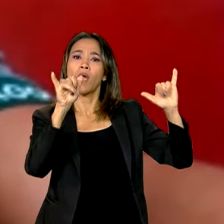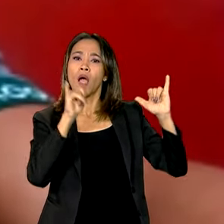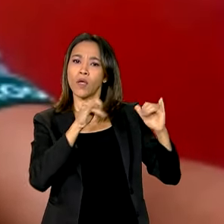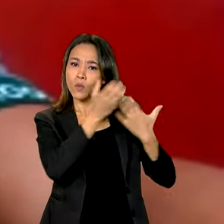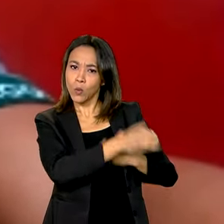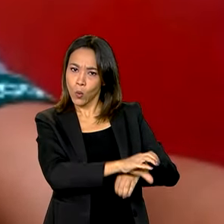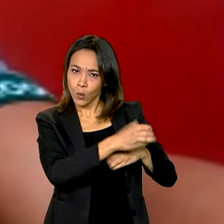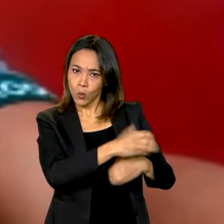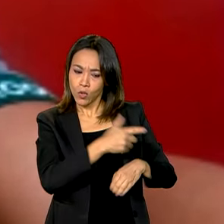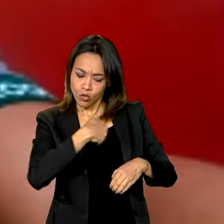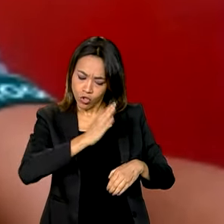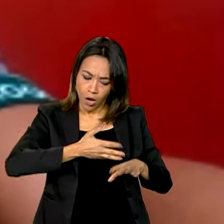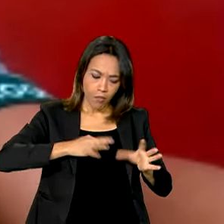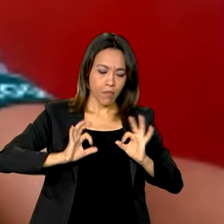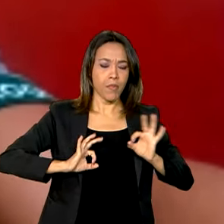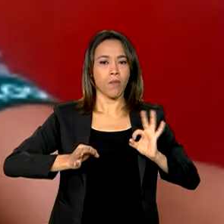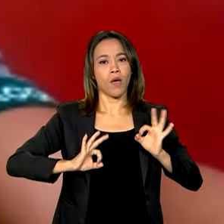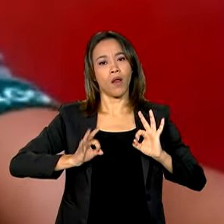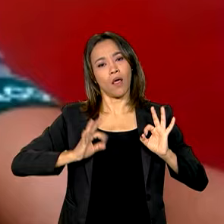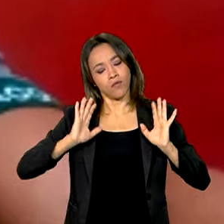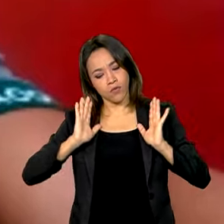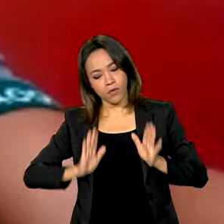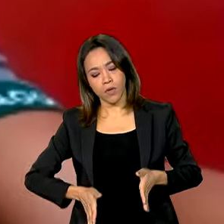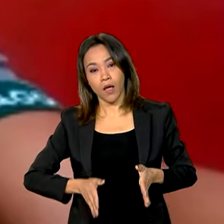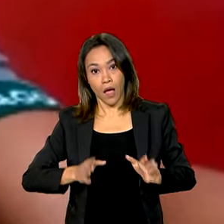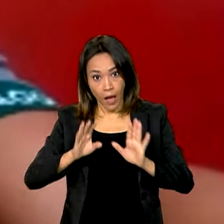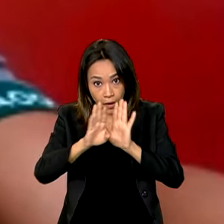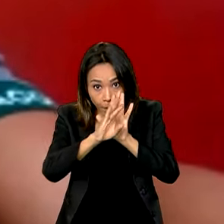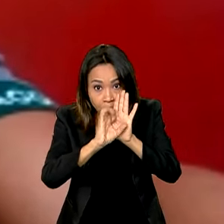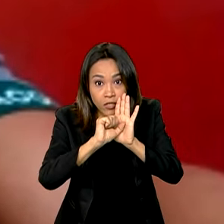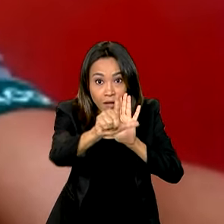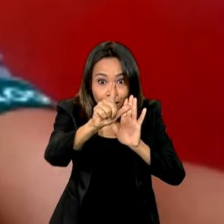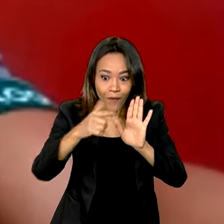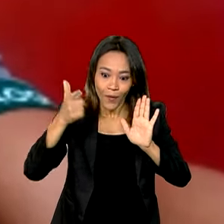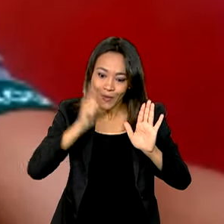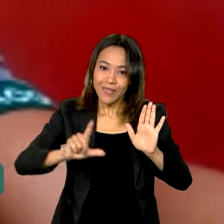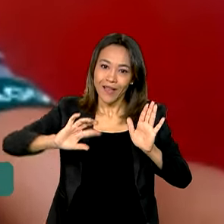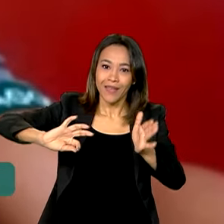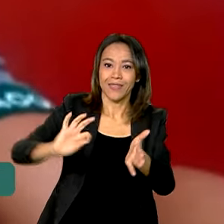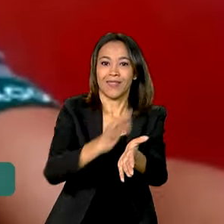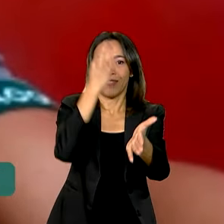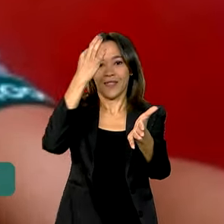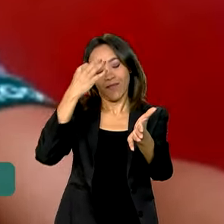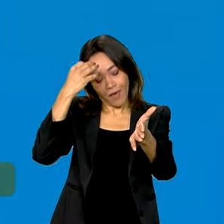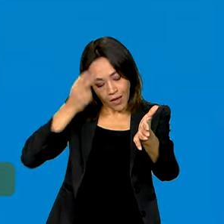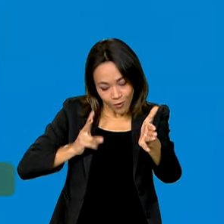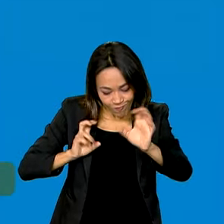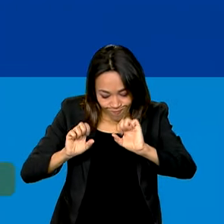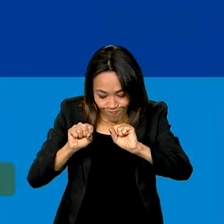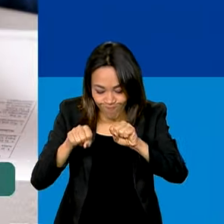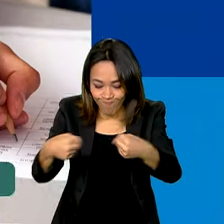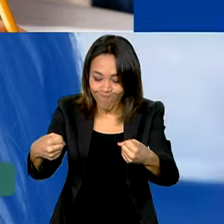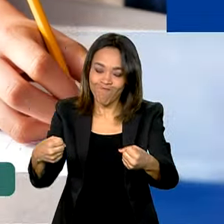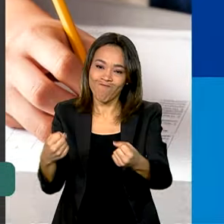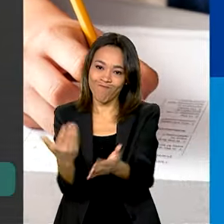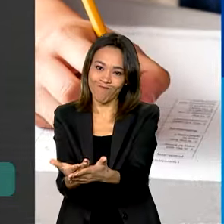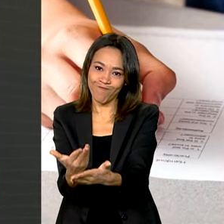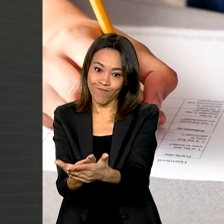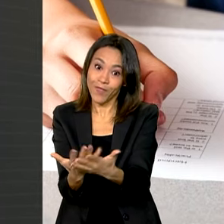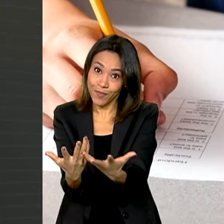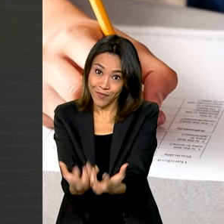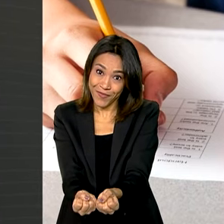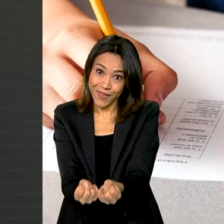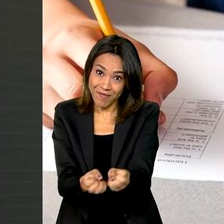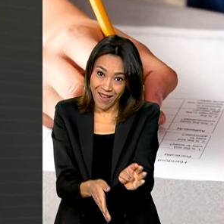ter o concurso, já comecei a me preparar. E depois que saiu o edital, que eu fiz a inscrição, aí que eu intensifiquei os estudos mesmo. Então vamos lá,